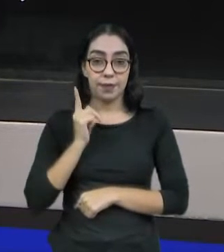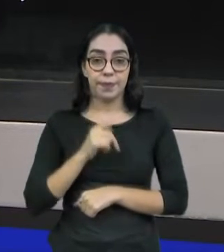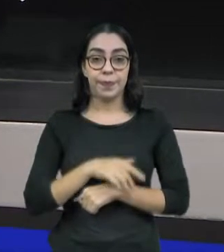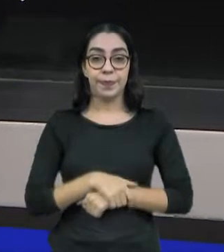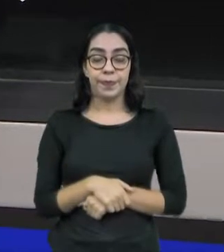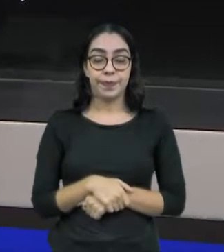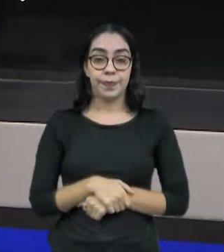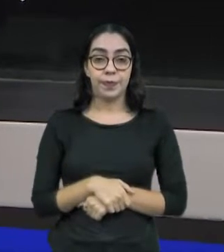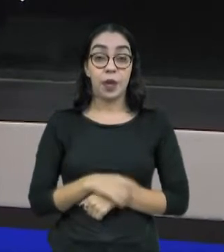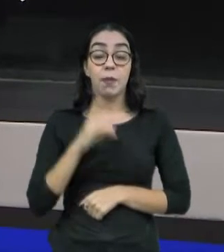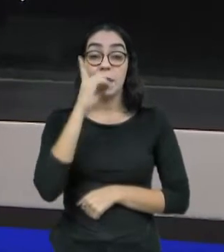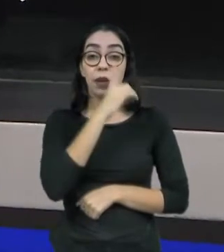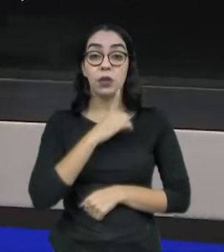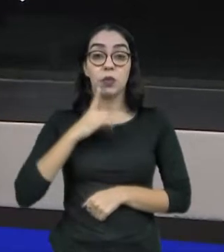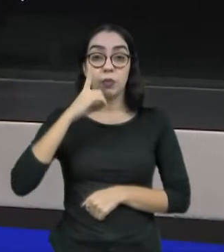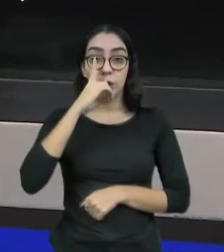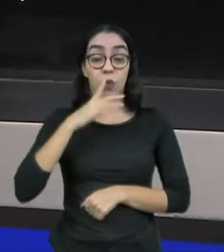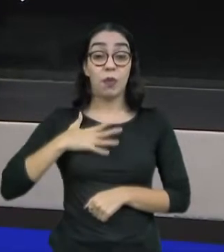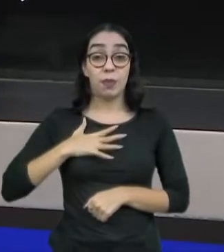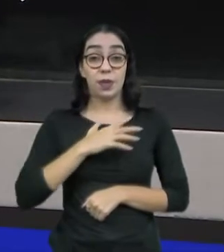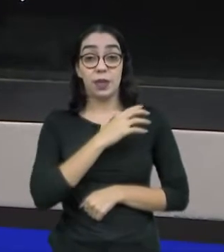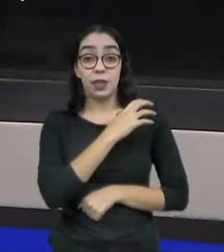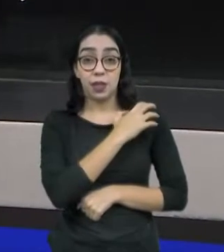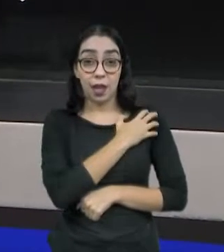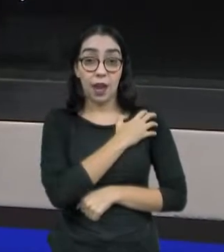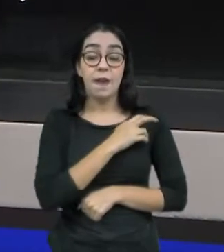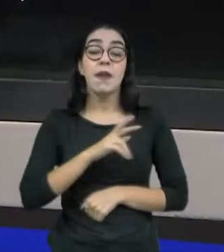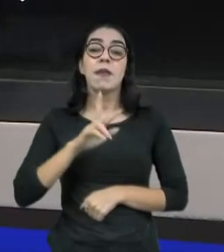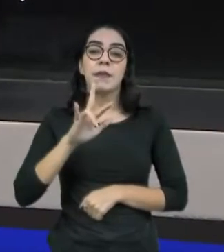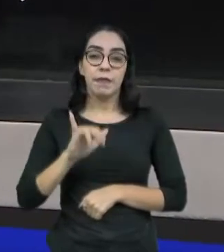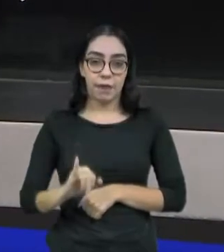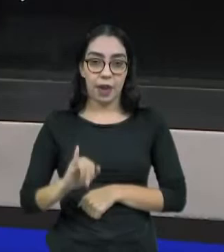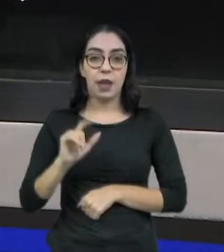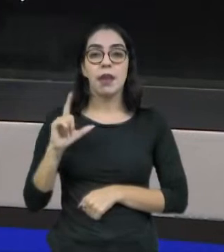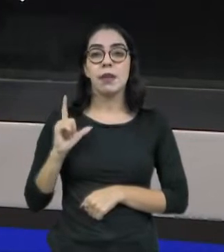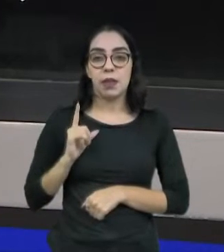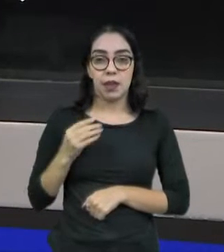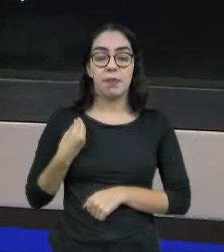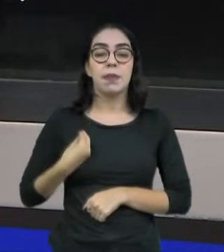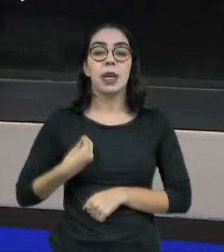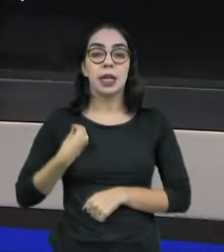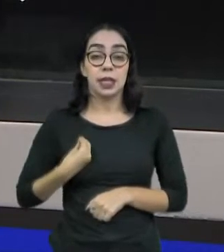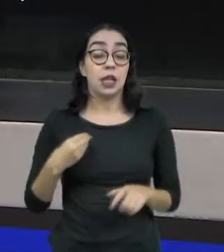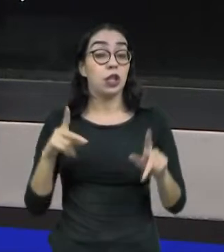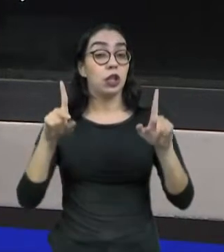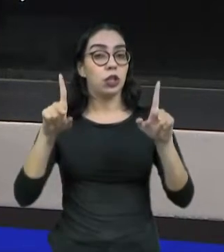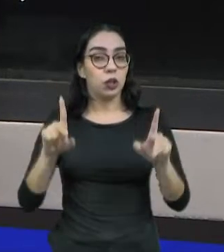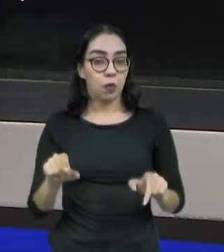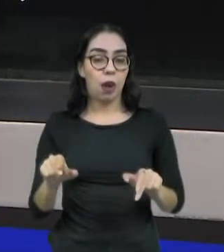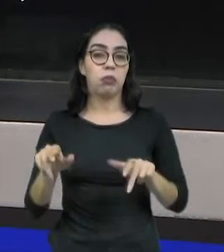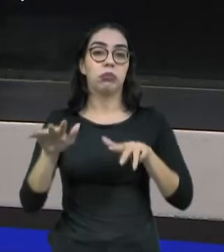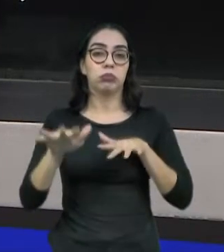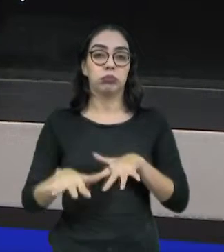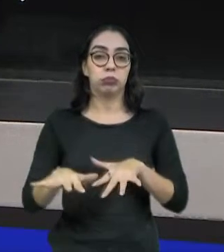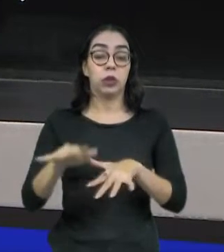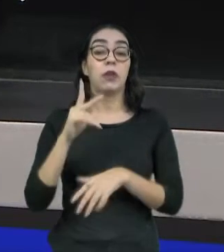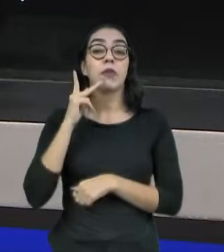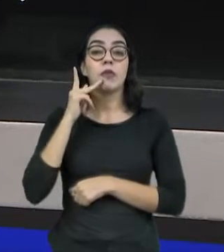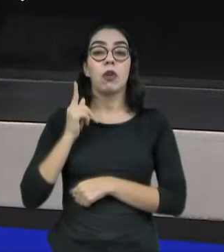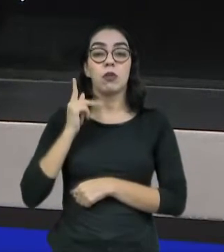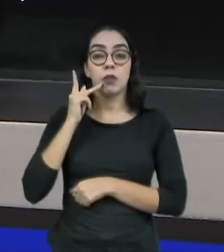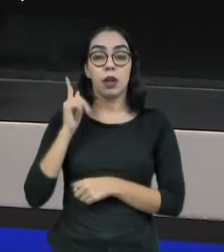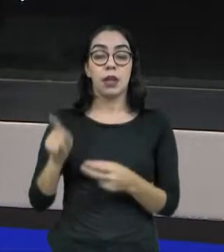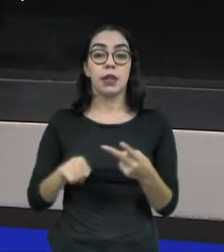As tropas serão destinadas para os mesmos municípios que atuaram no primeiro turno. São eles Fortaleza,